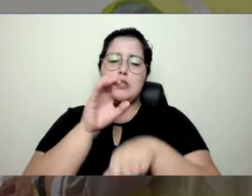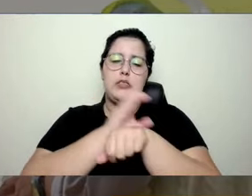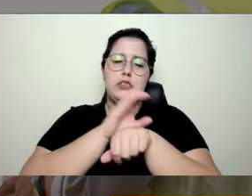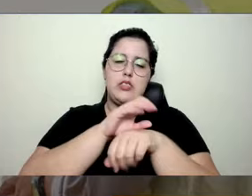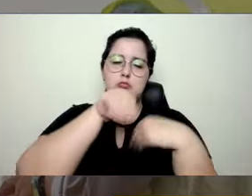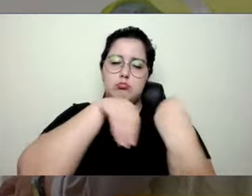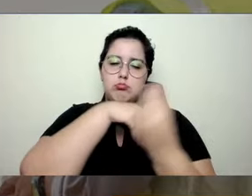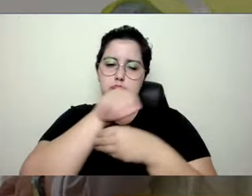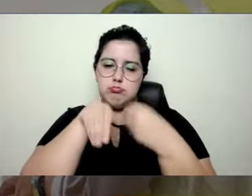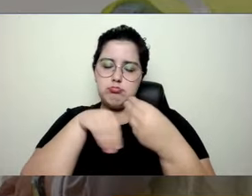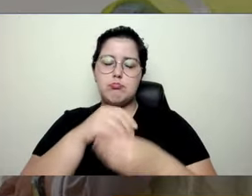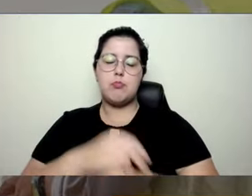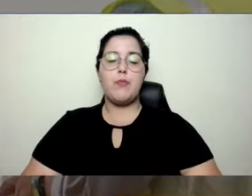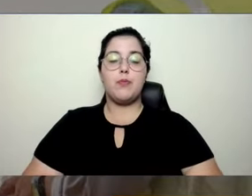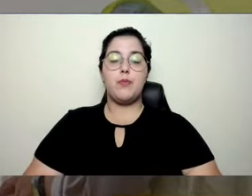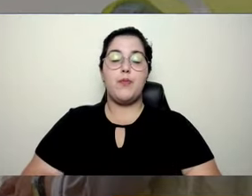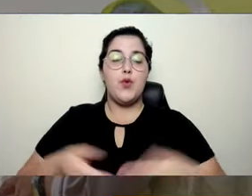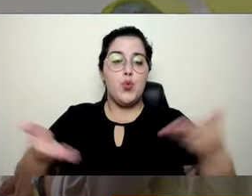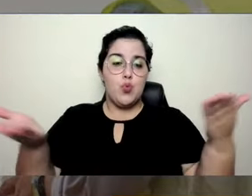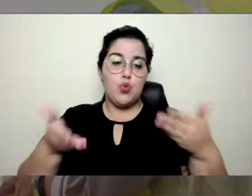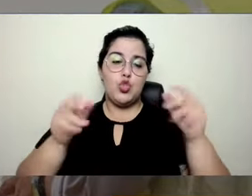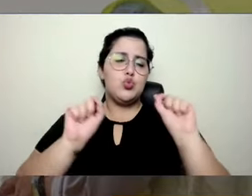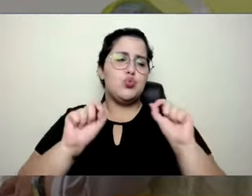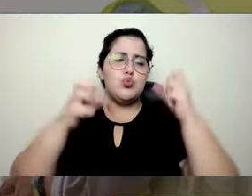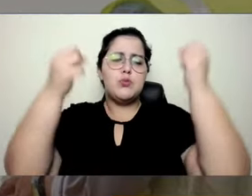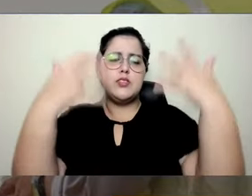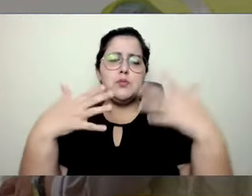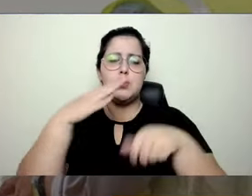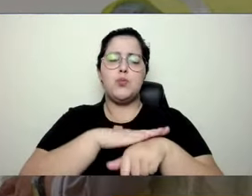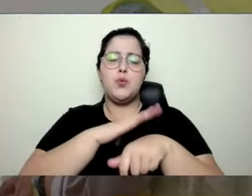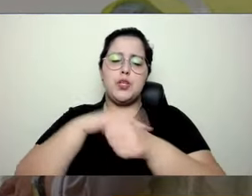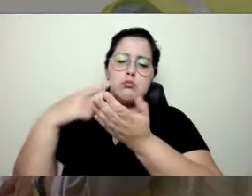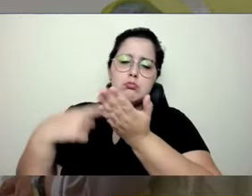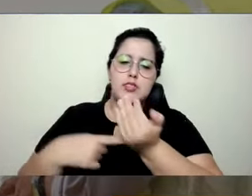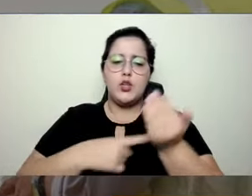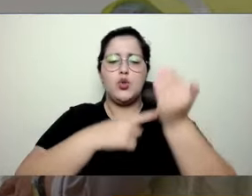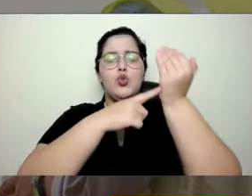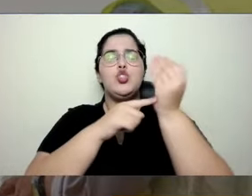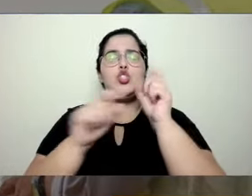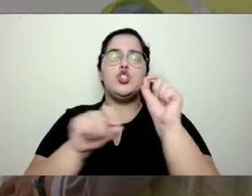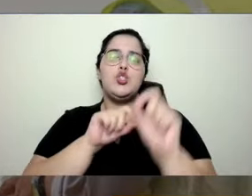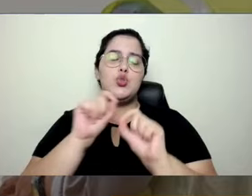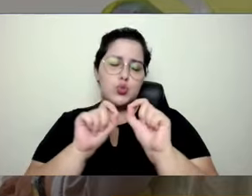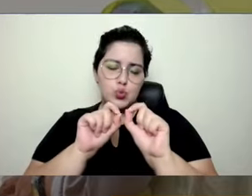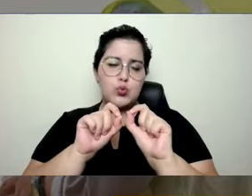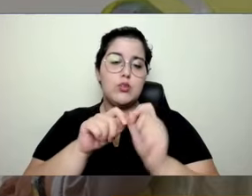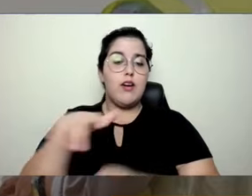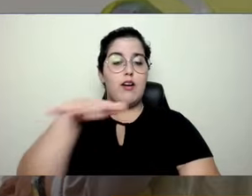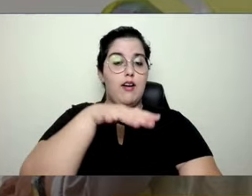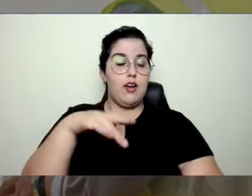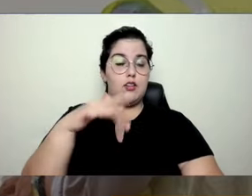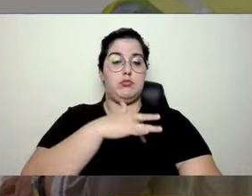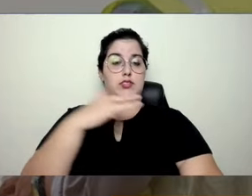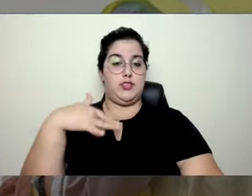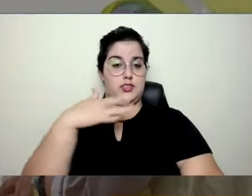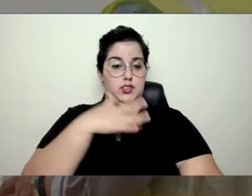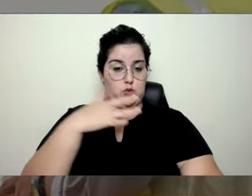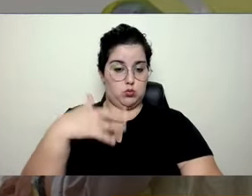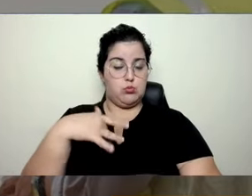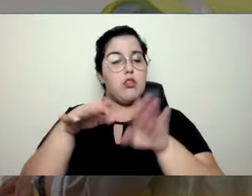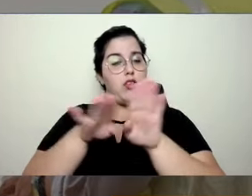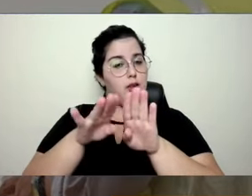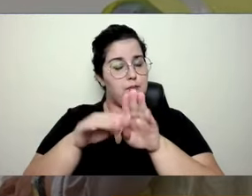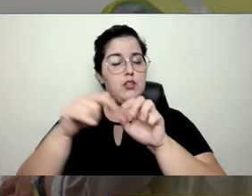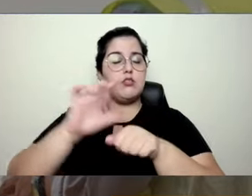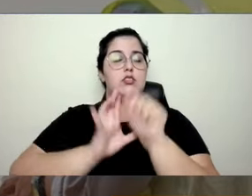E hoje a gente vai falar aqui sobre tendências e tecnologias relacionadas à área de saúde e segurança do trabalho.